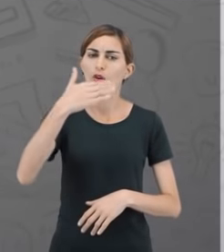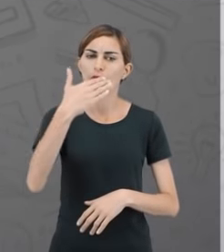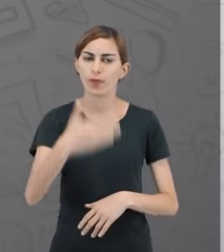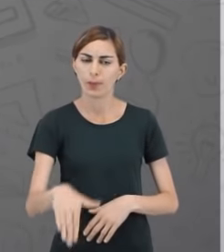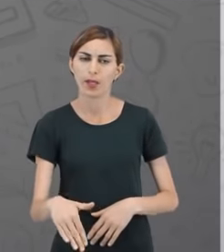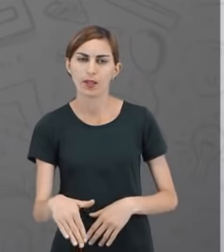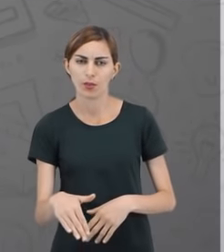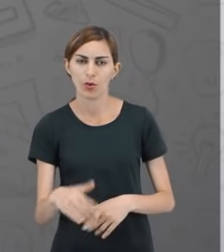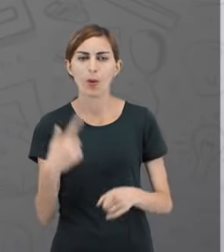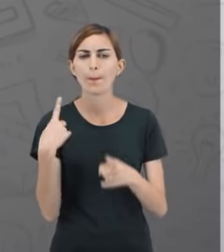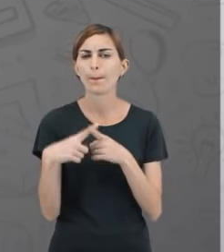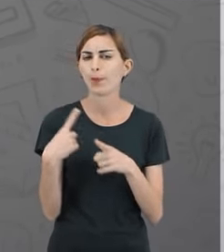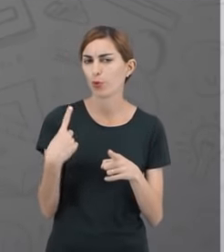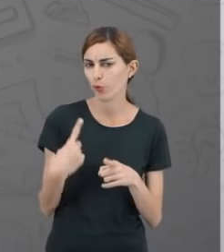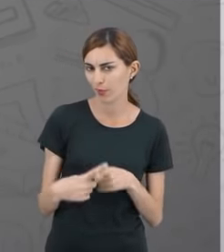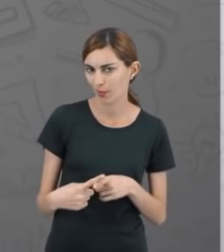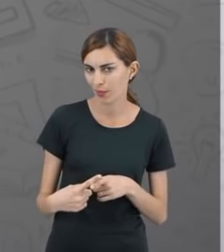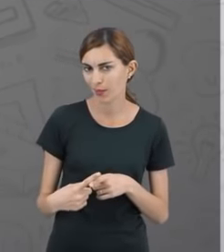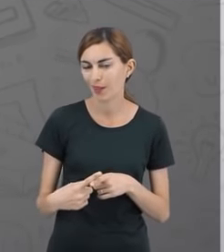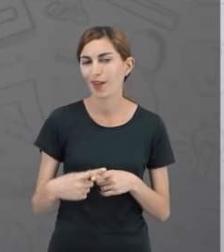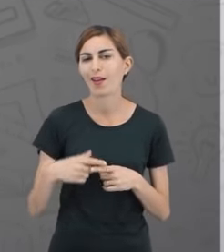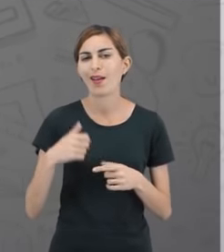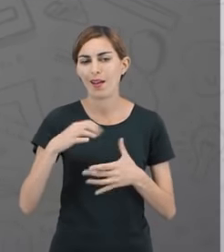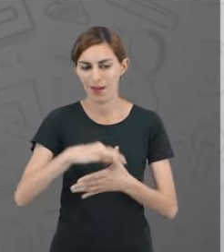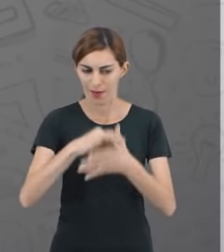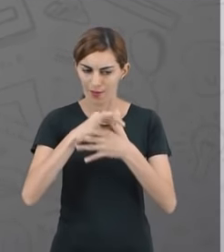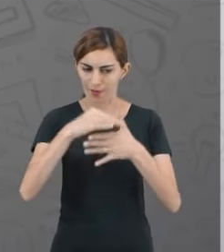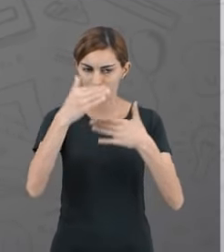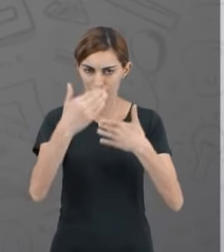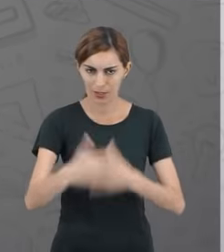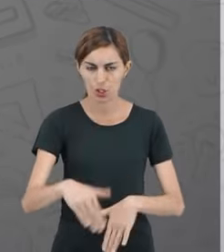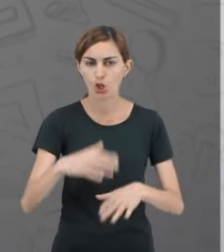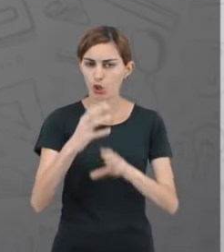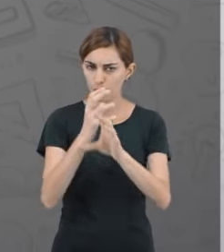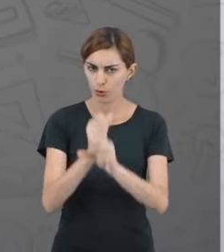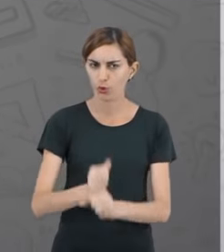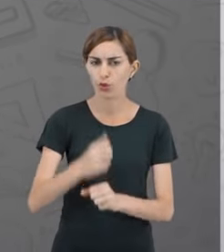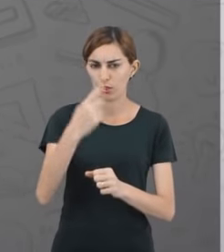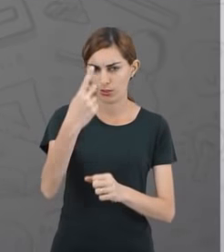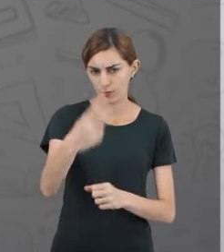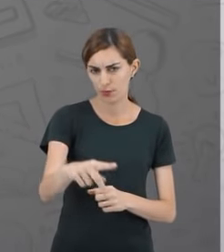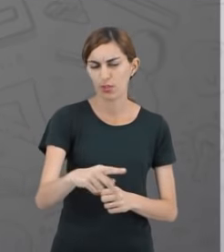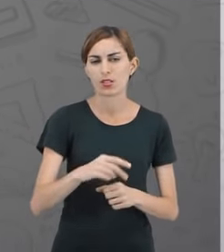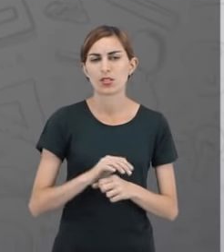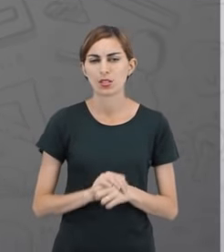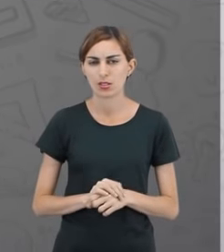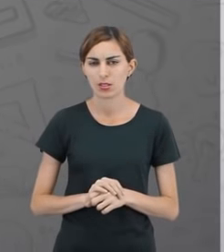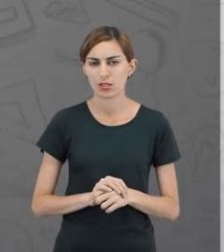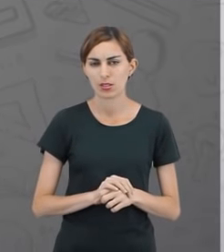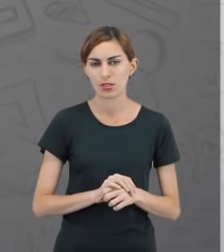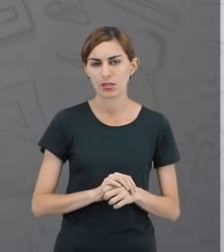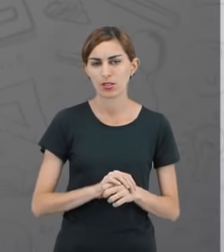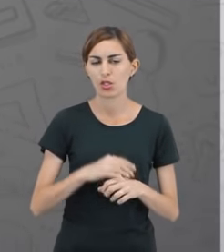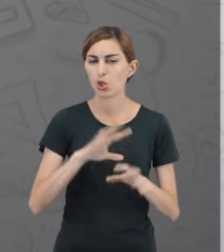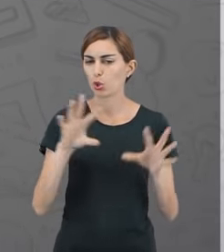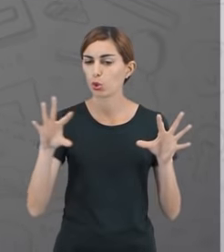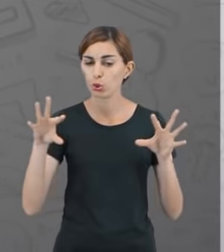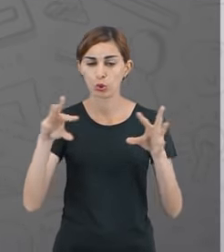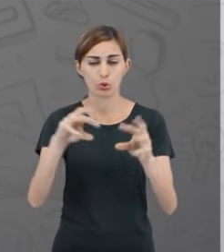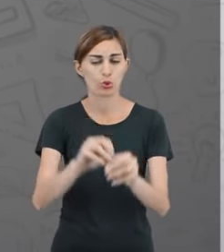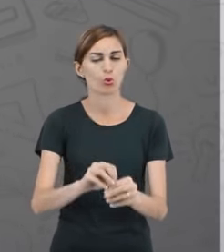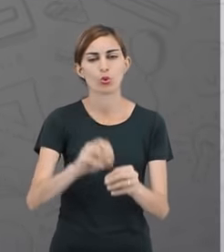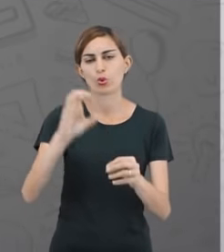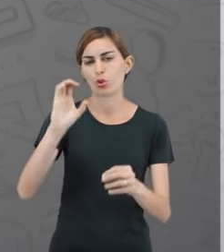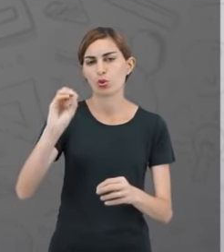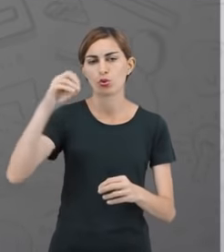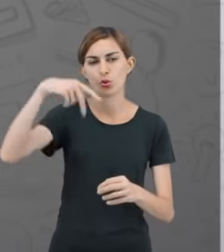como você pode ver aí. Porque no caso da avaliação presencial, a nota que você tira replica para todas